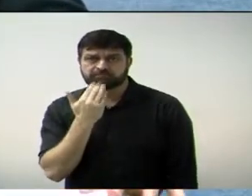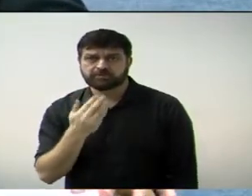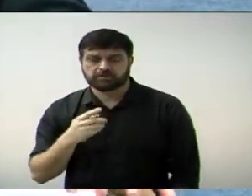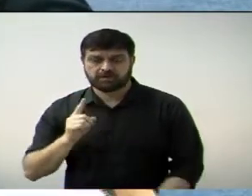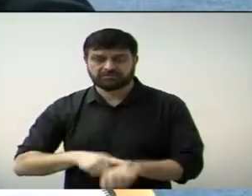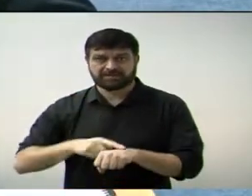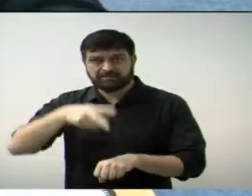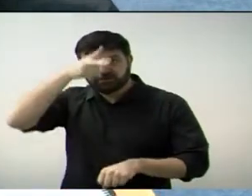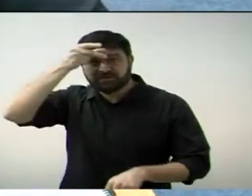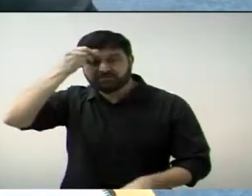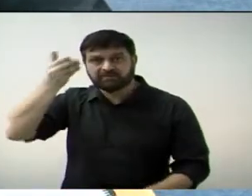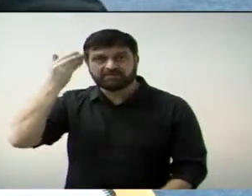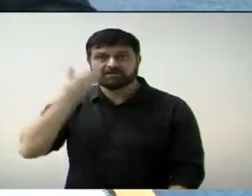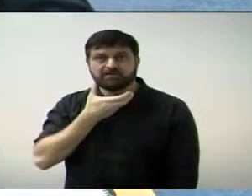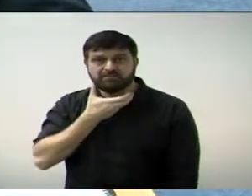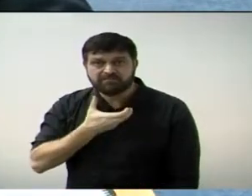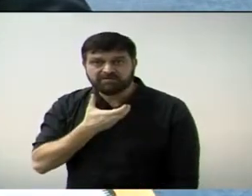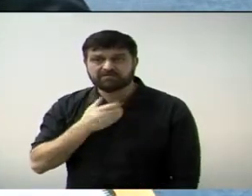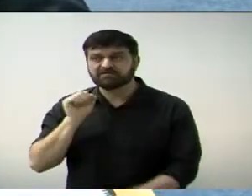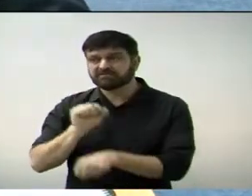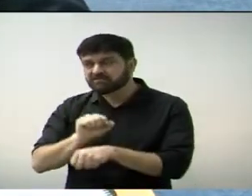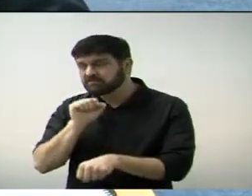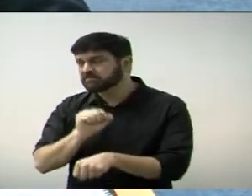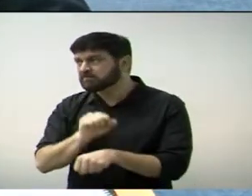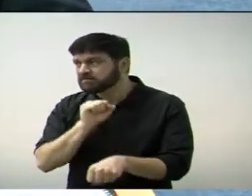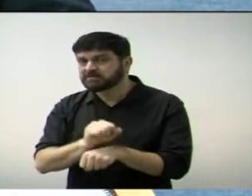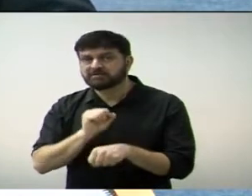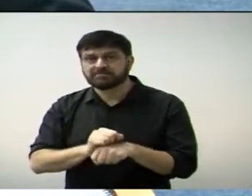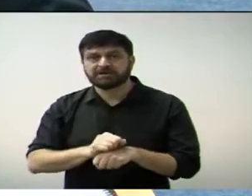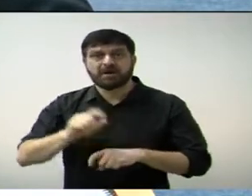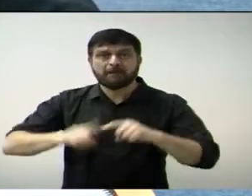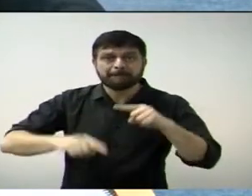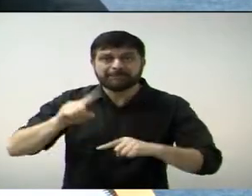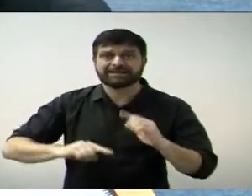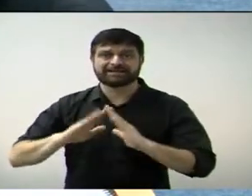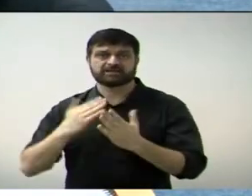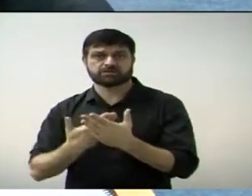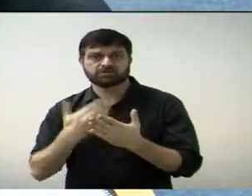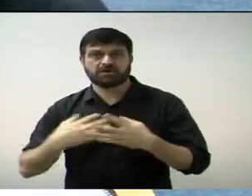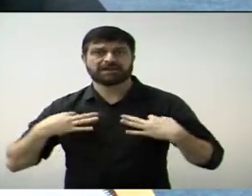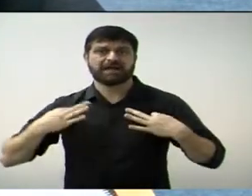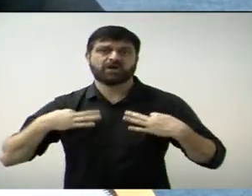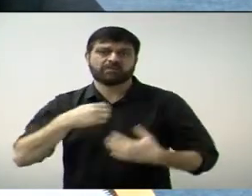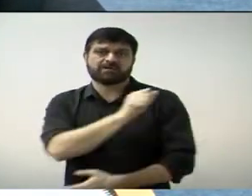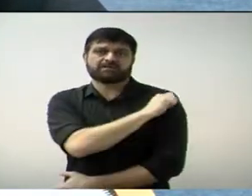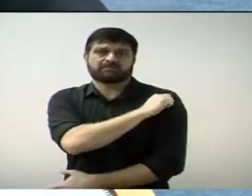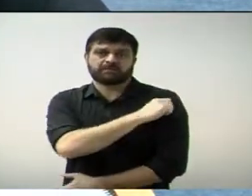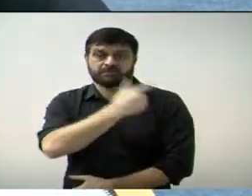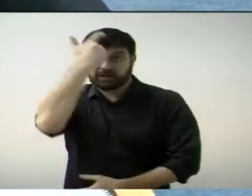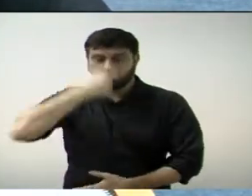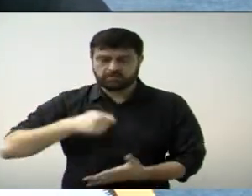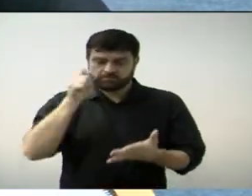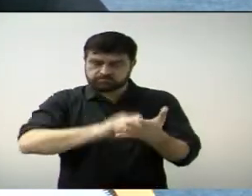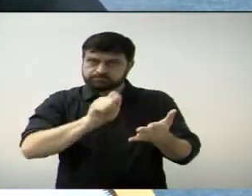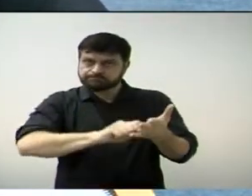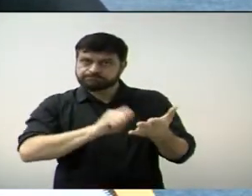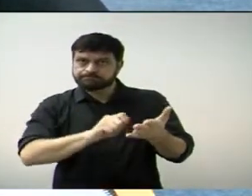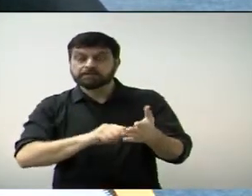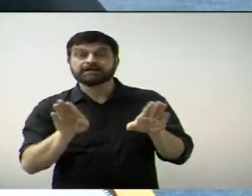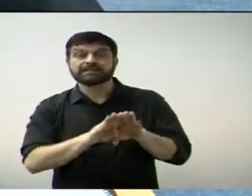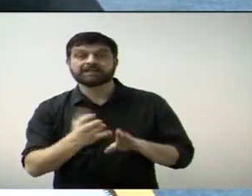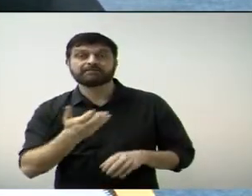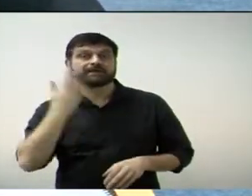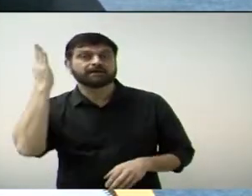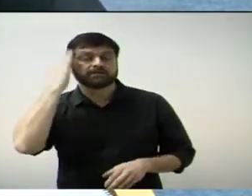parado, já é uma cobrança constante deste vereador, fazendo também o requerimento quanto à situação dos contratos